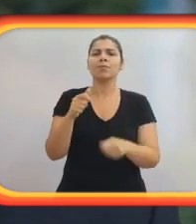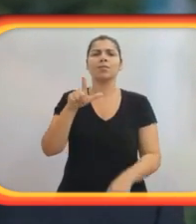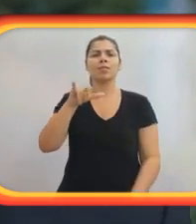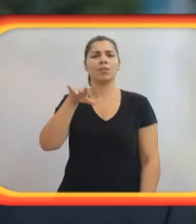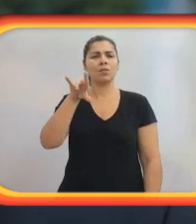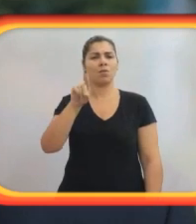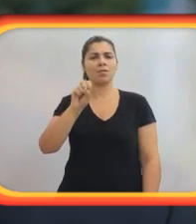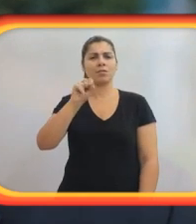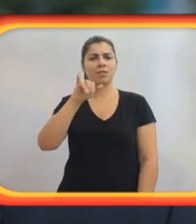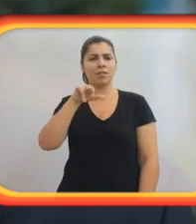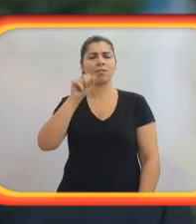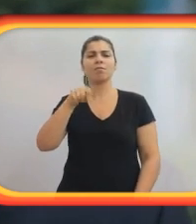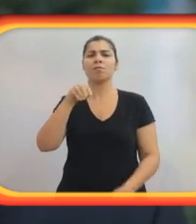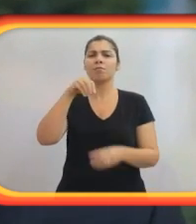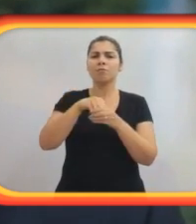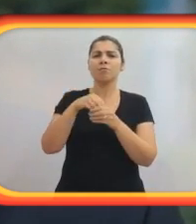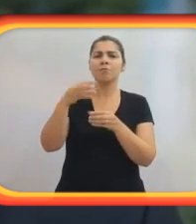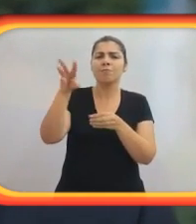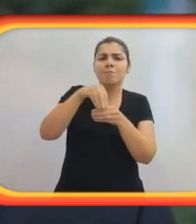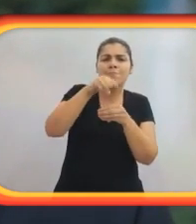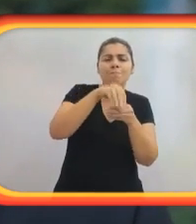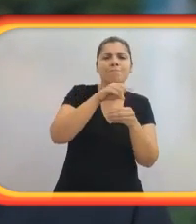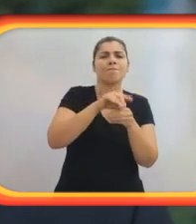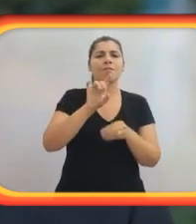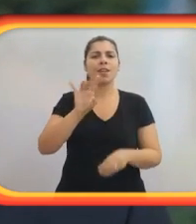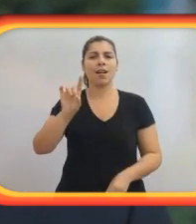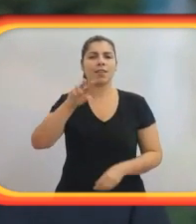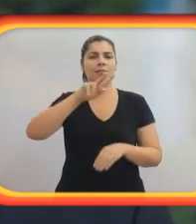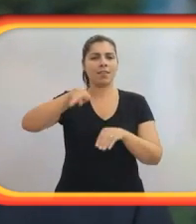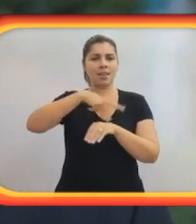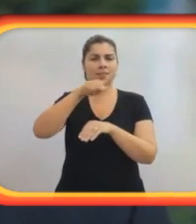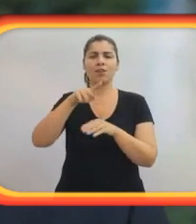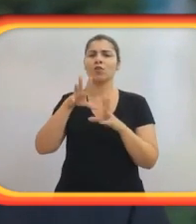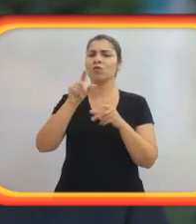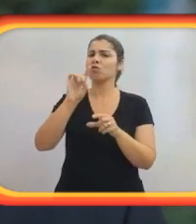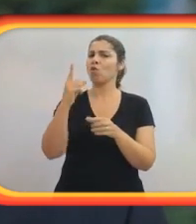que possibilitasse a língua de sinais ser produzida em cada um desses países.